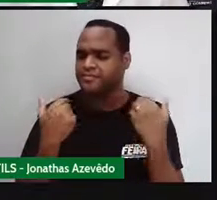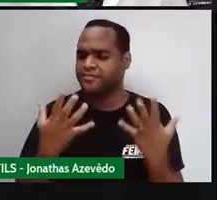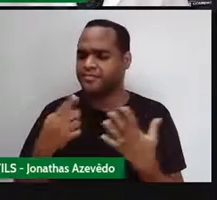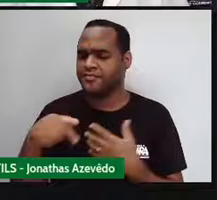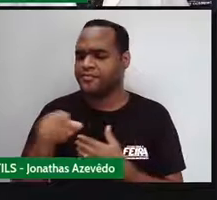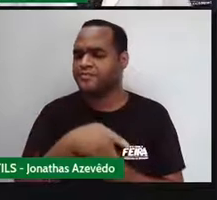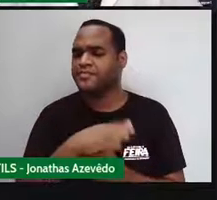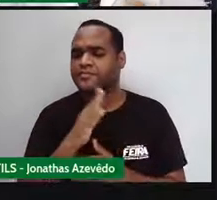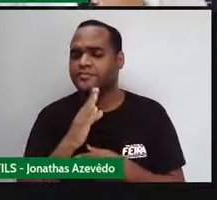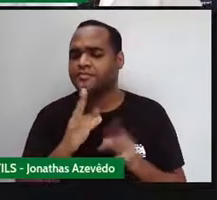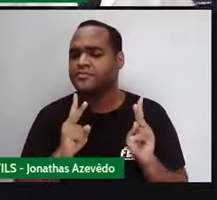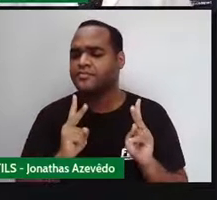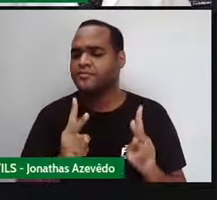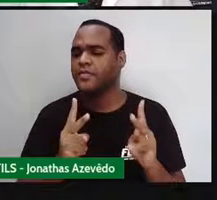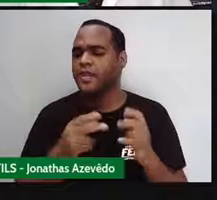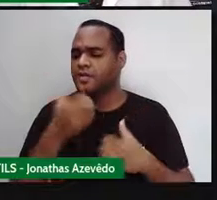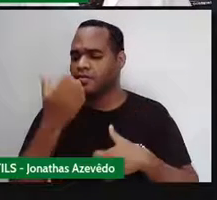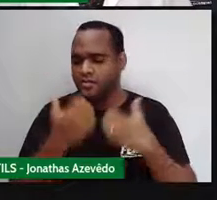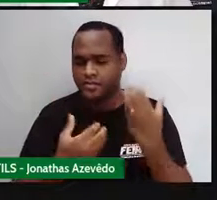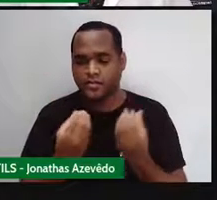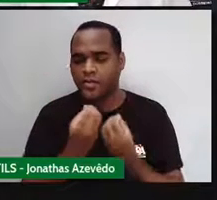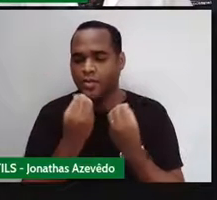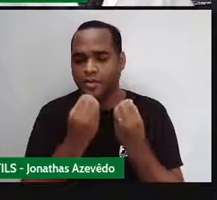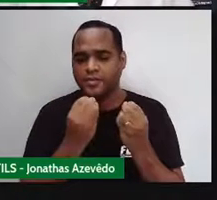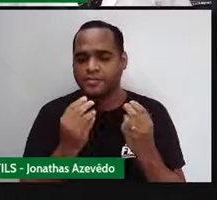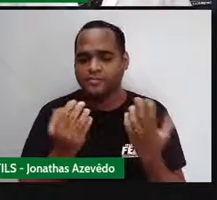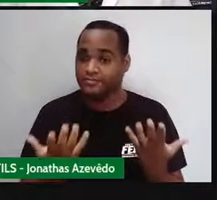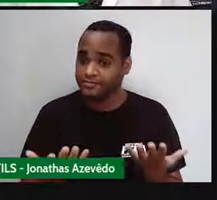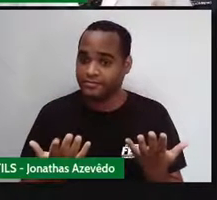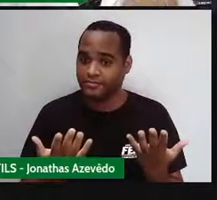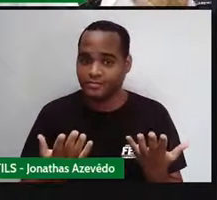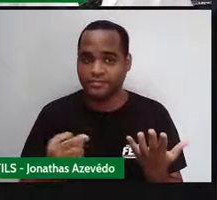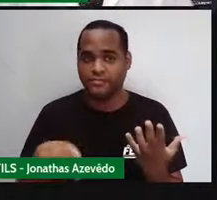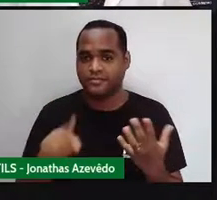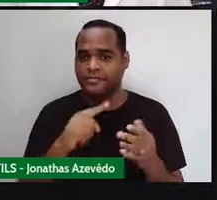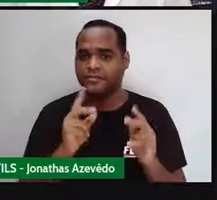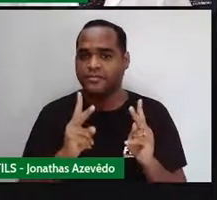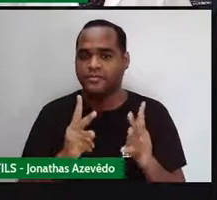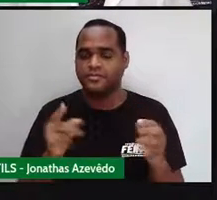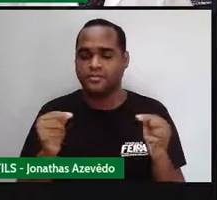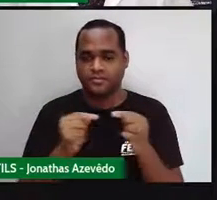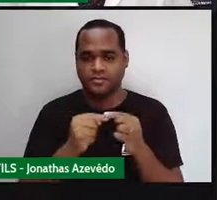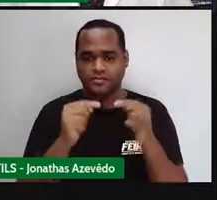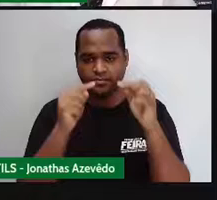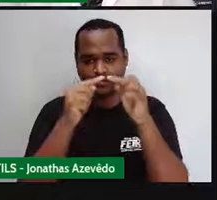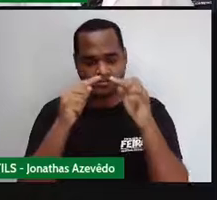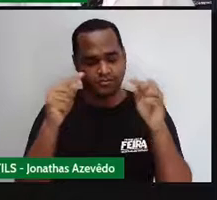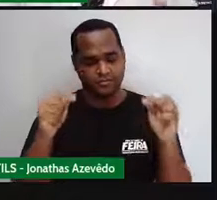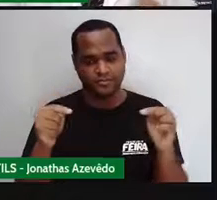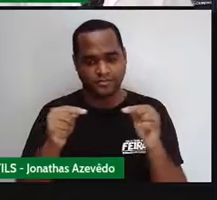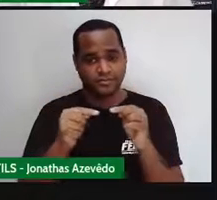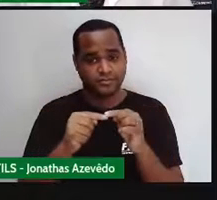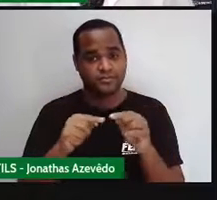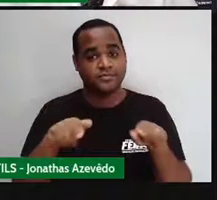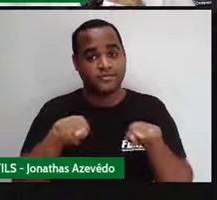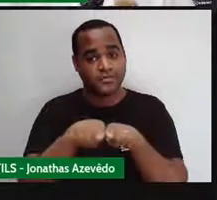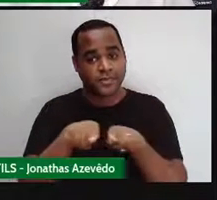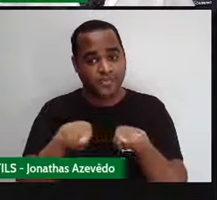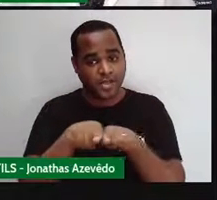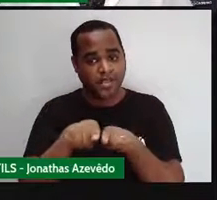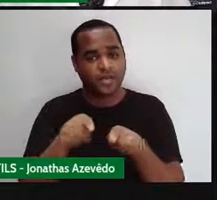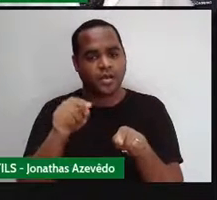continuar nessa aula? Nessa aula a gente vai continuar com quadriláteros ainda, só que